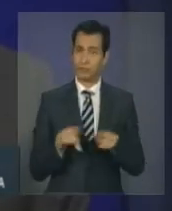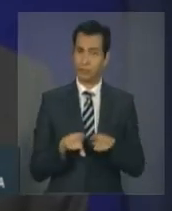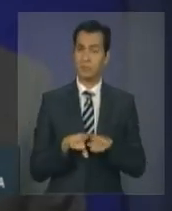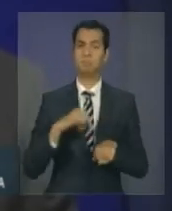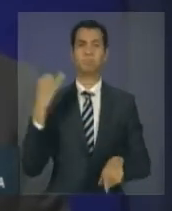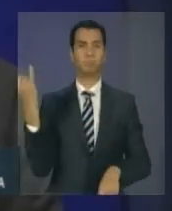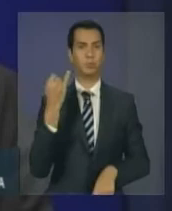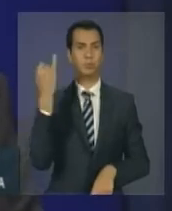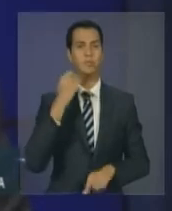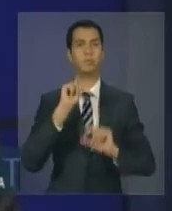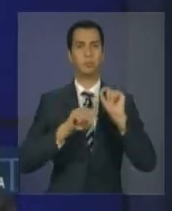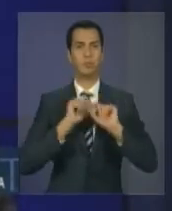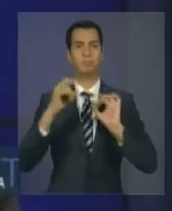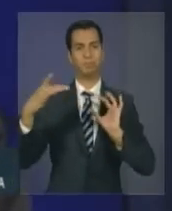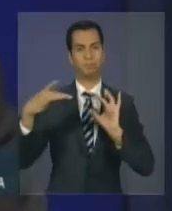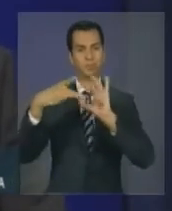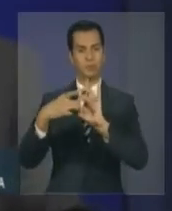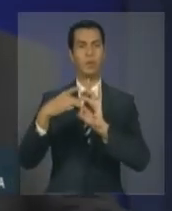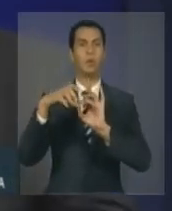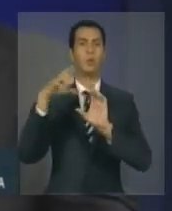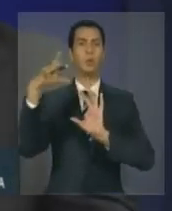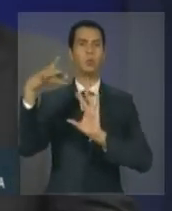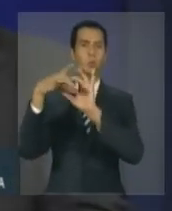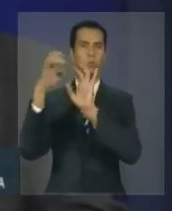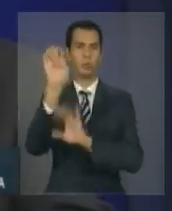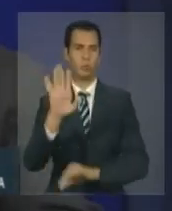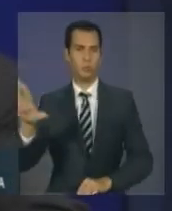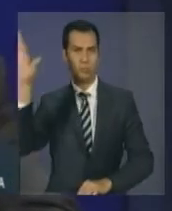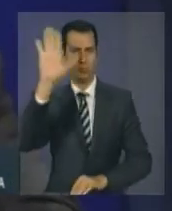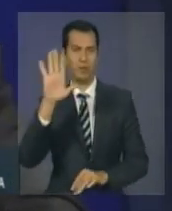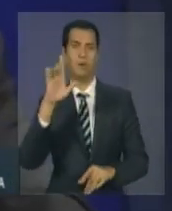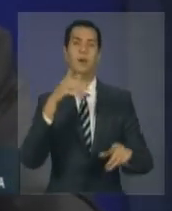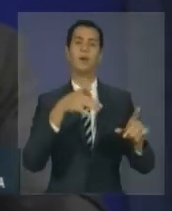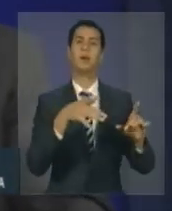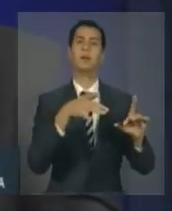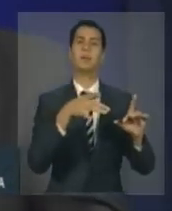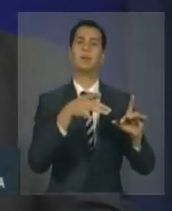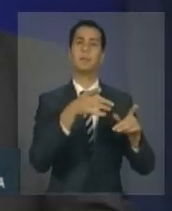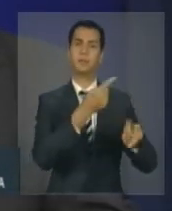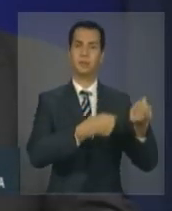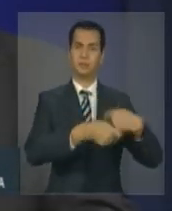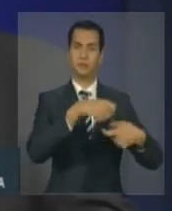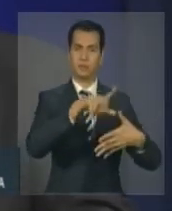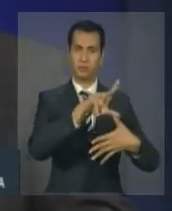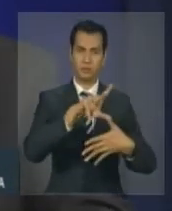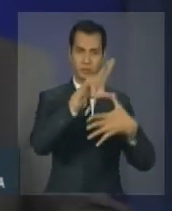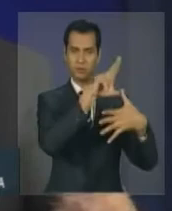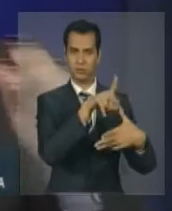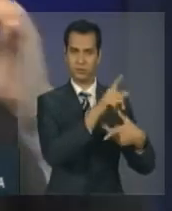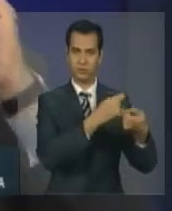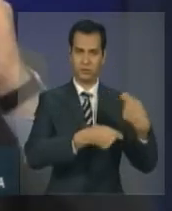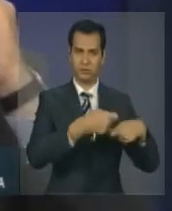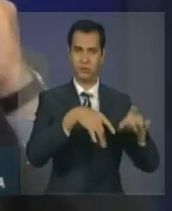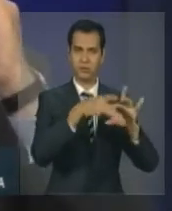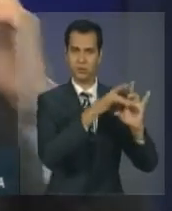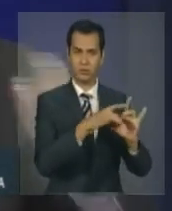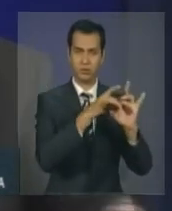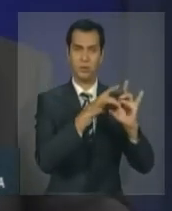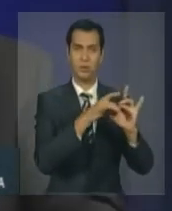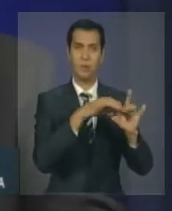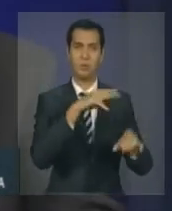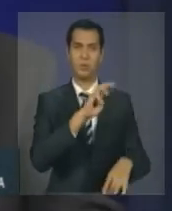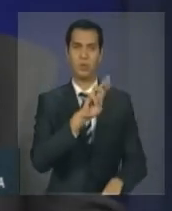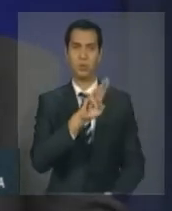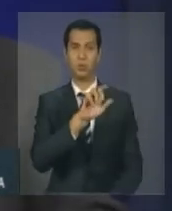União Europeia-Mercosul. Penso que é um daqueles acordos que poderá permitir grandes ganhos políticos e